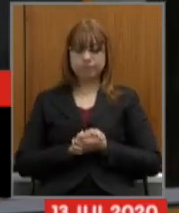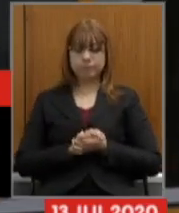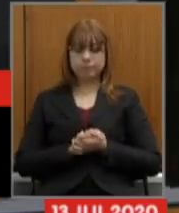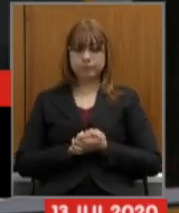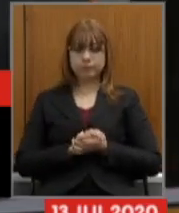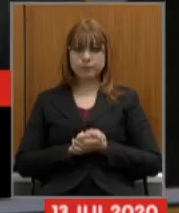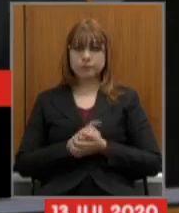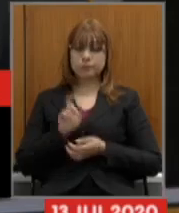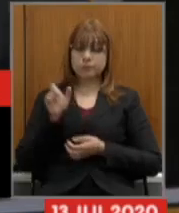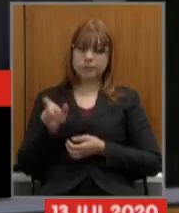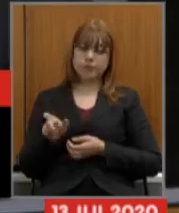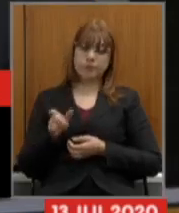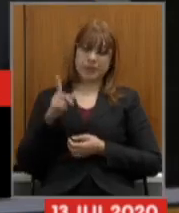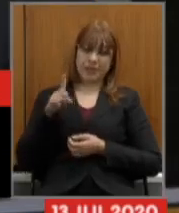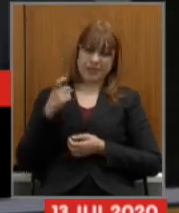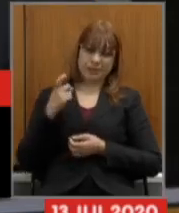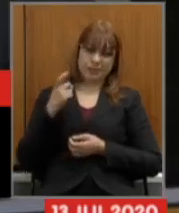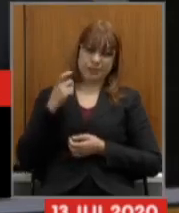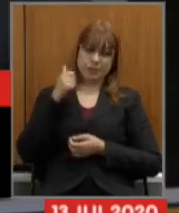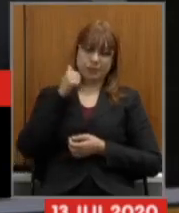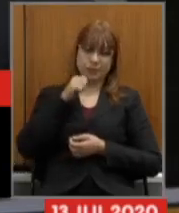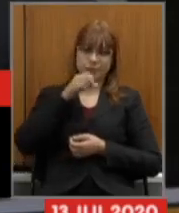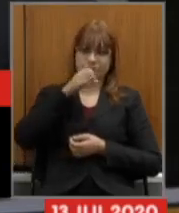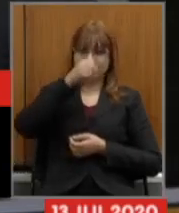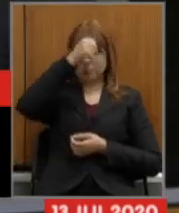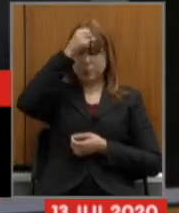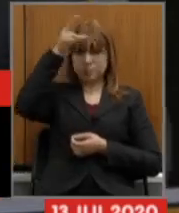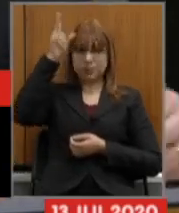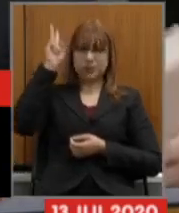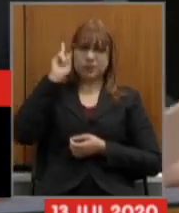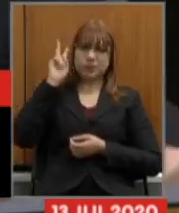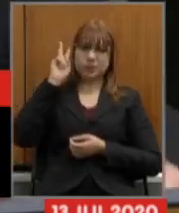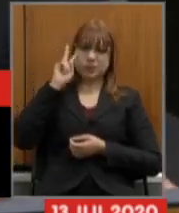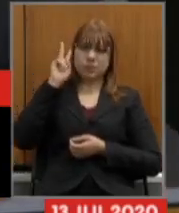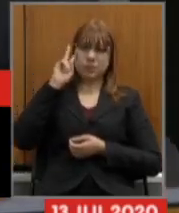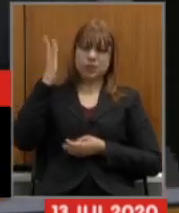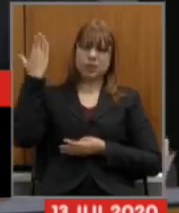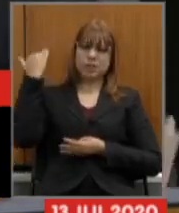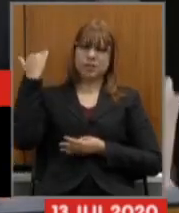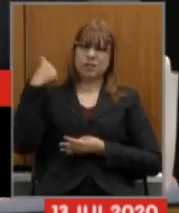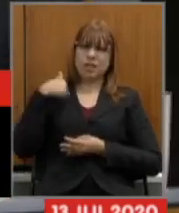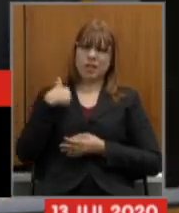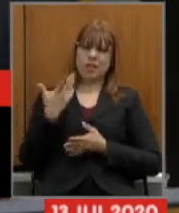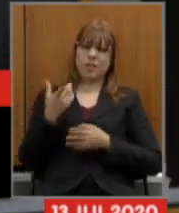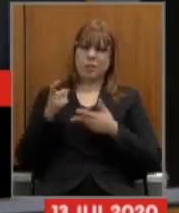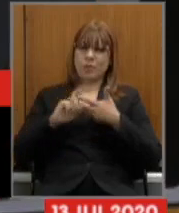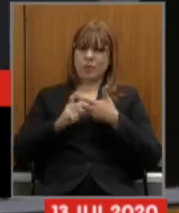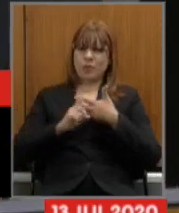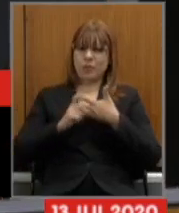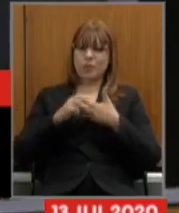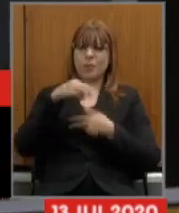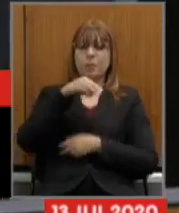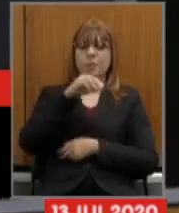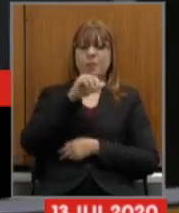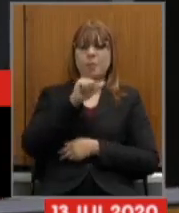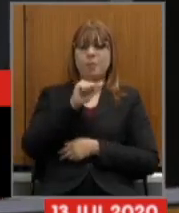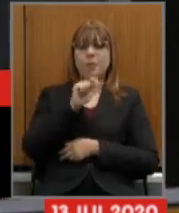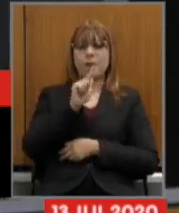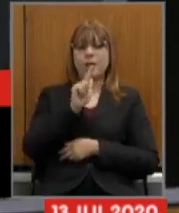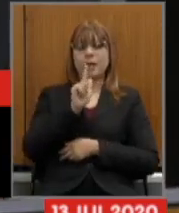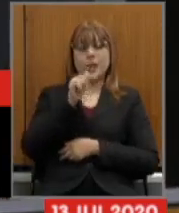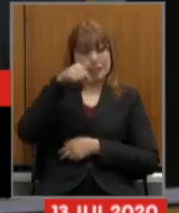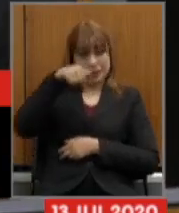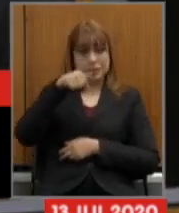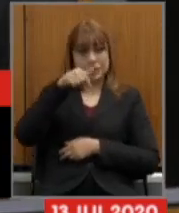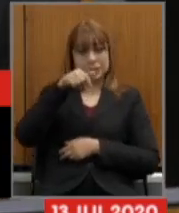a senhora como prefeita vou lembrar aqui na época eu era executivo da magnesita quando eu